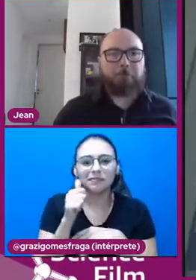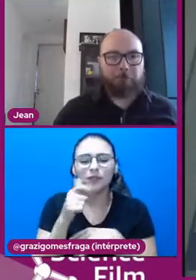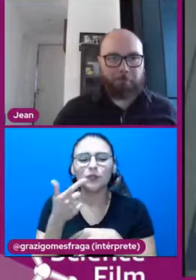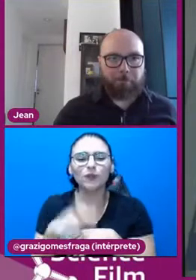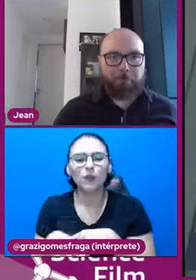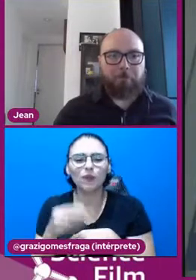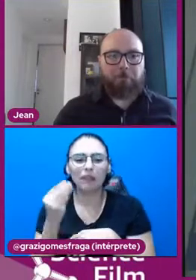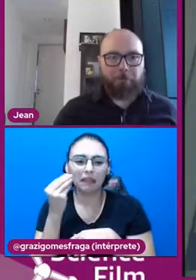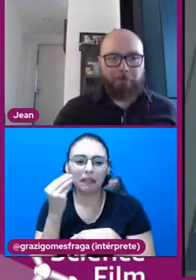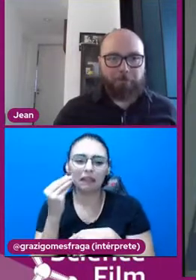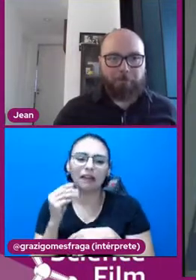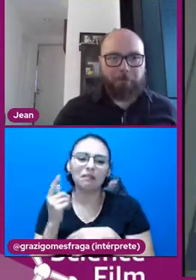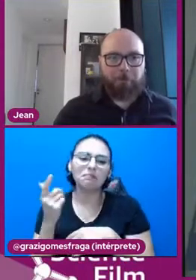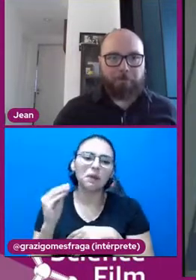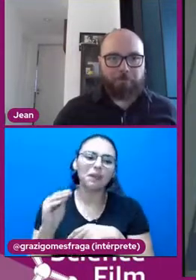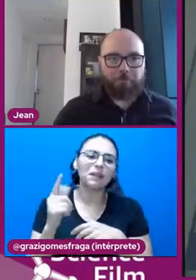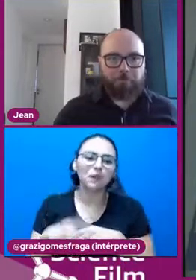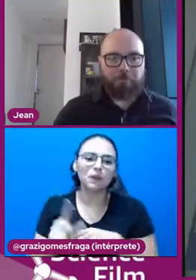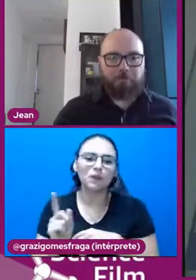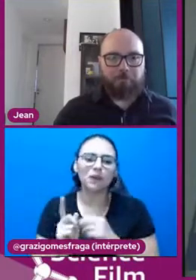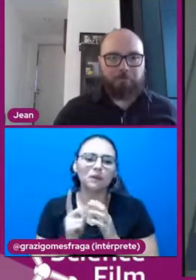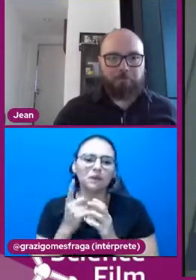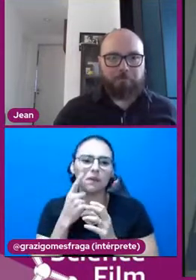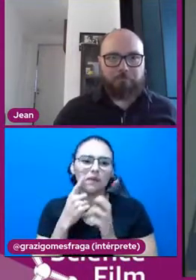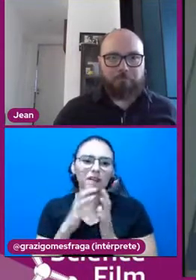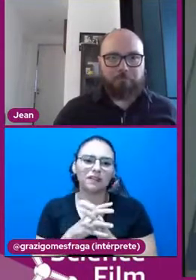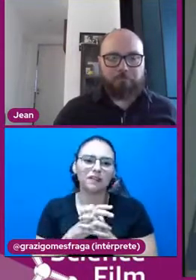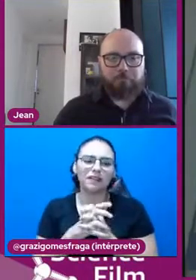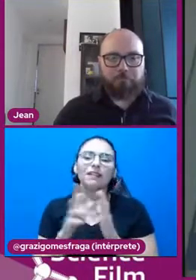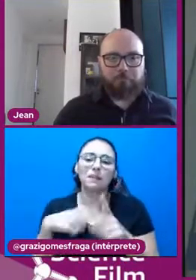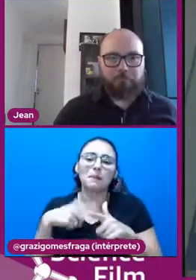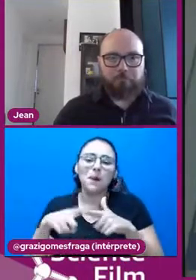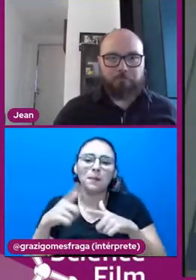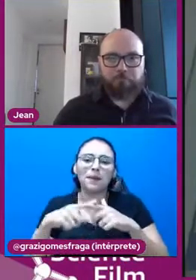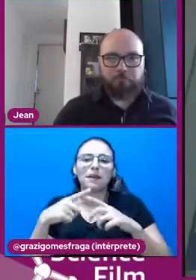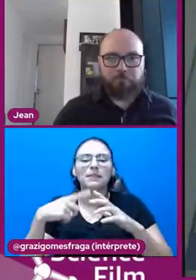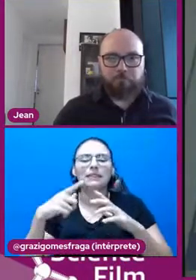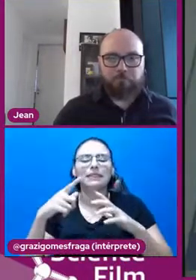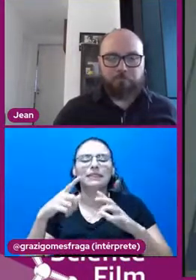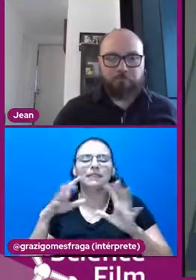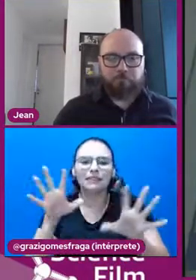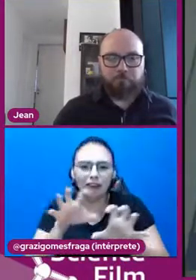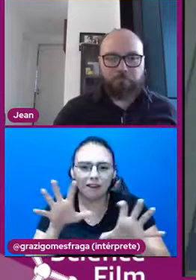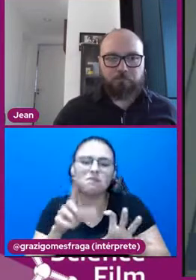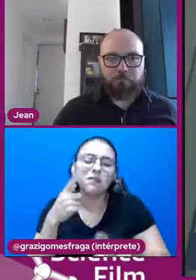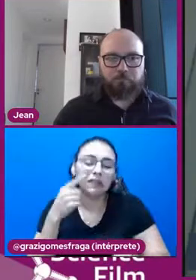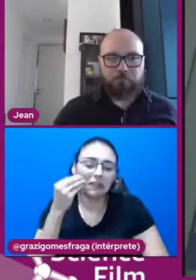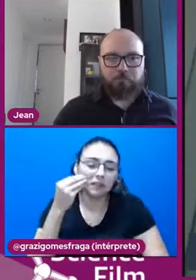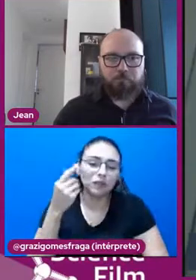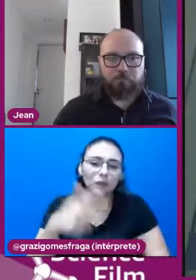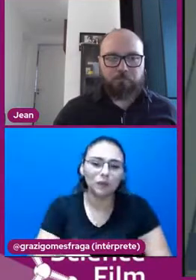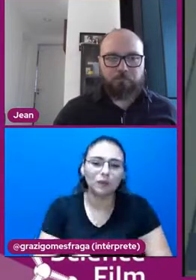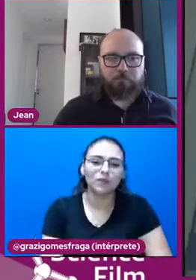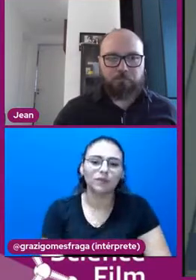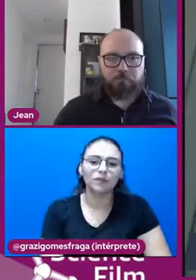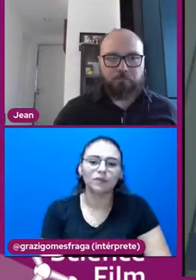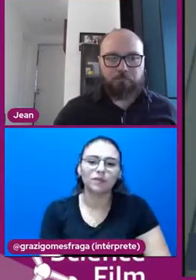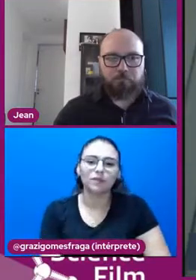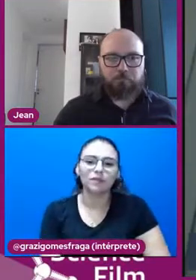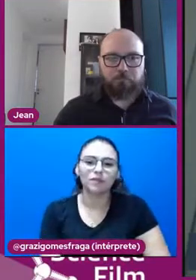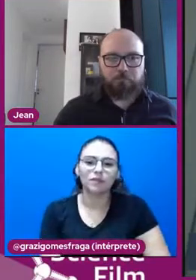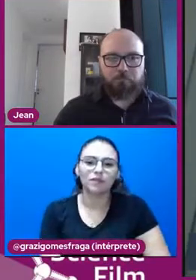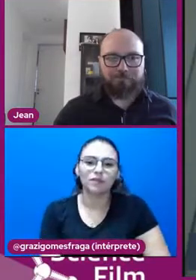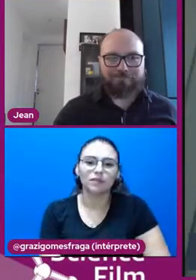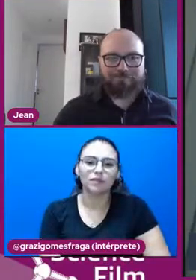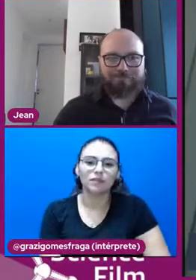gente da técnica aí, a teve uns probleminhas de carregamento, mas vamos tentar ouvi-lo mais uma vez. Olá, amigos no Brasil.